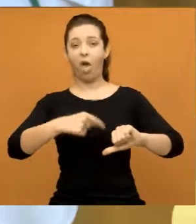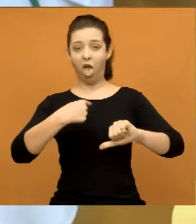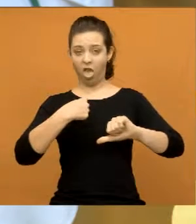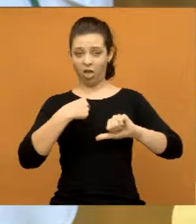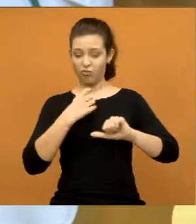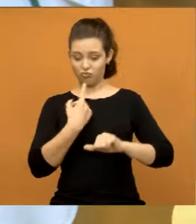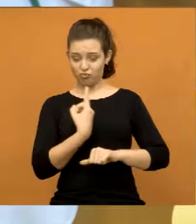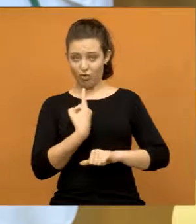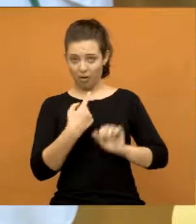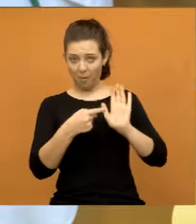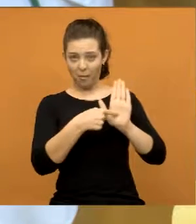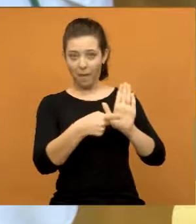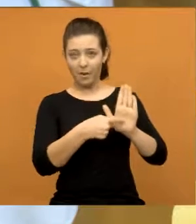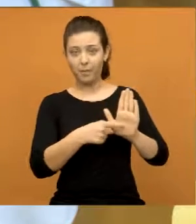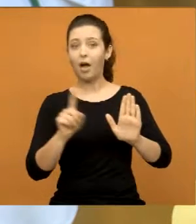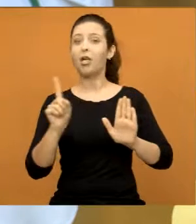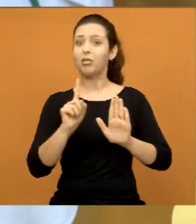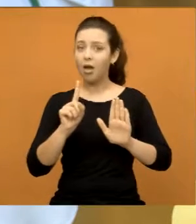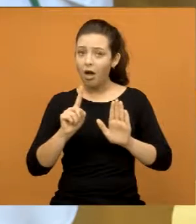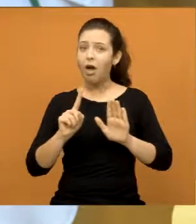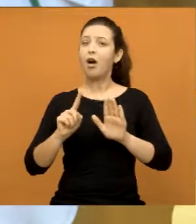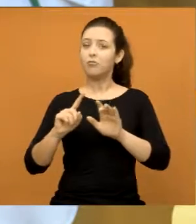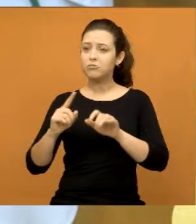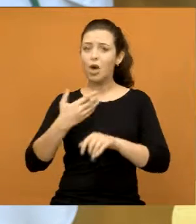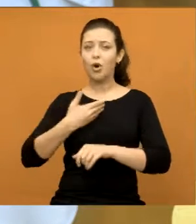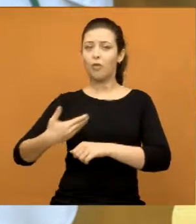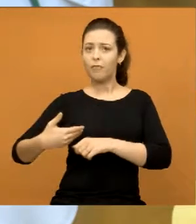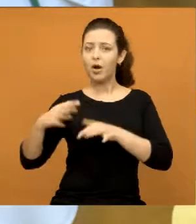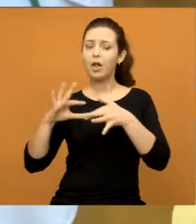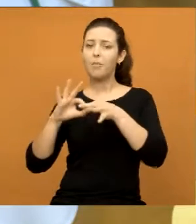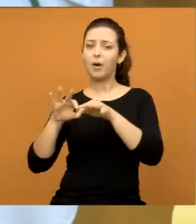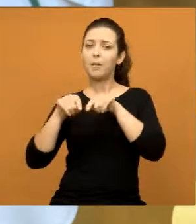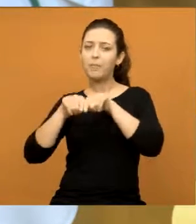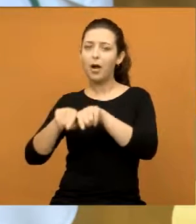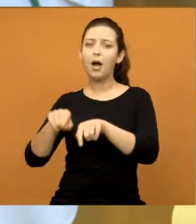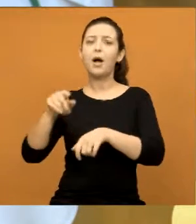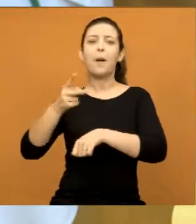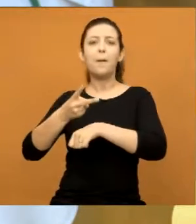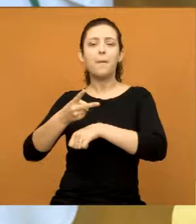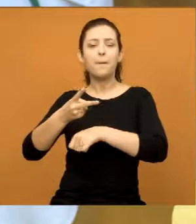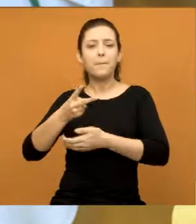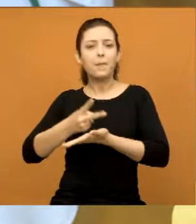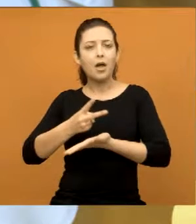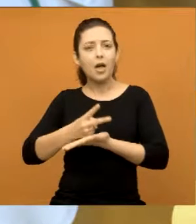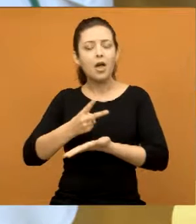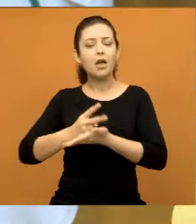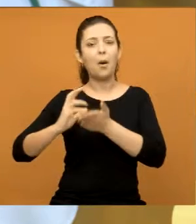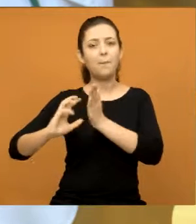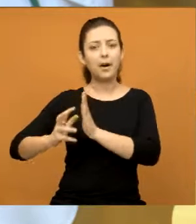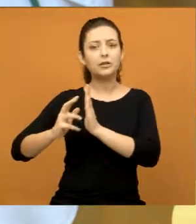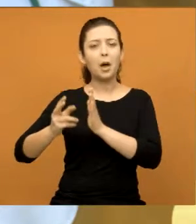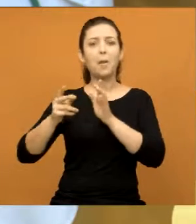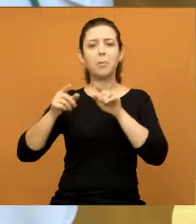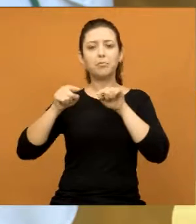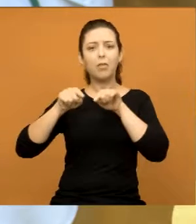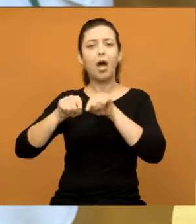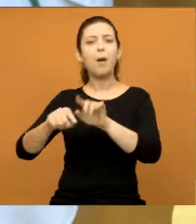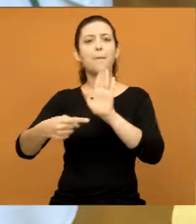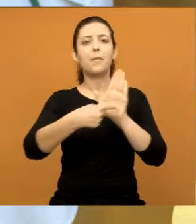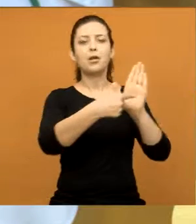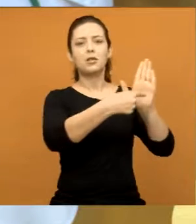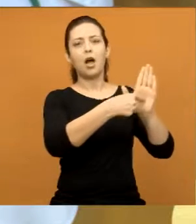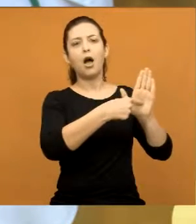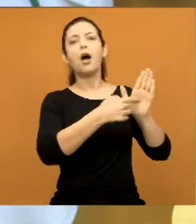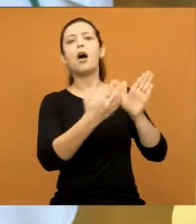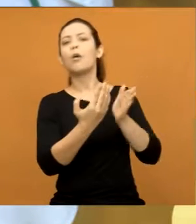mostrado. Inclusive, vereadores da base do governo aqui têm apresentado esse tipo de reclamação. Eu acho que alguma coisa de errado está acontecendo